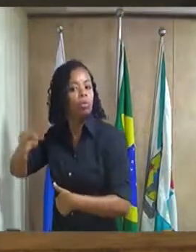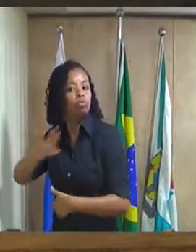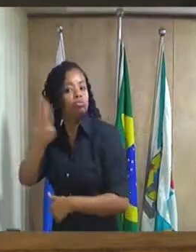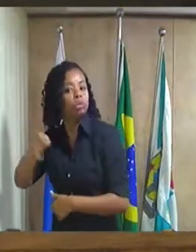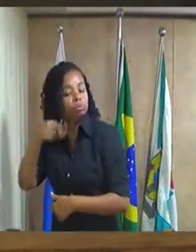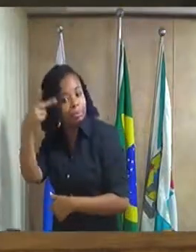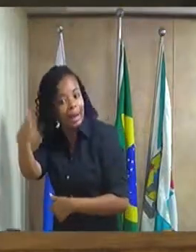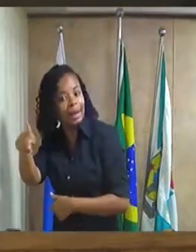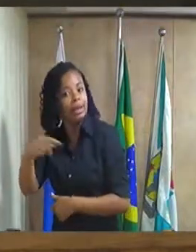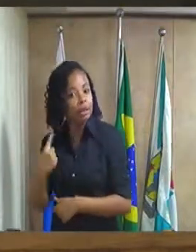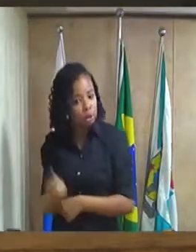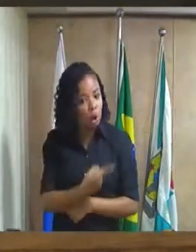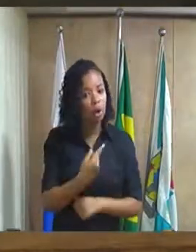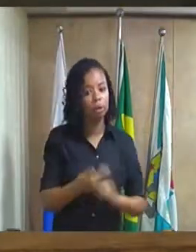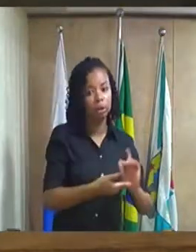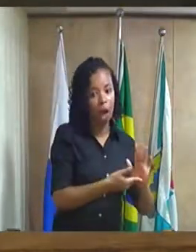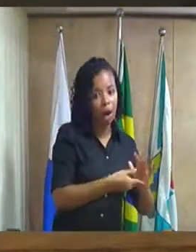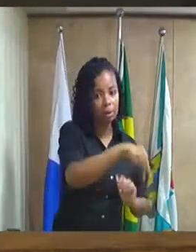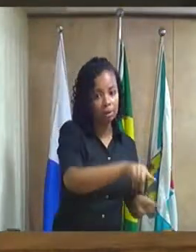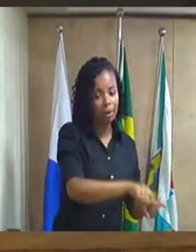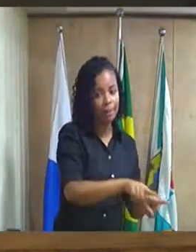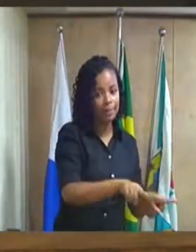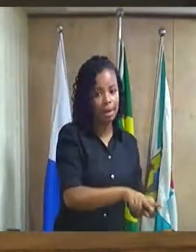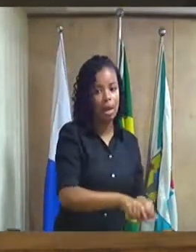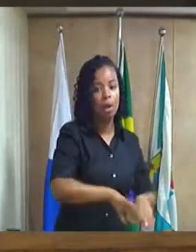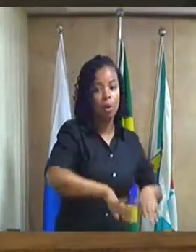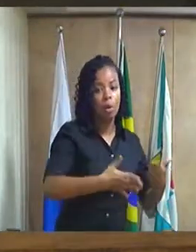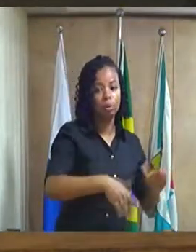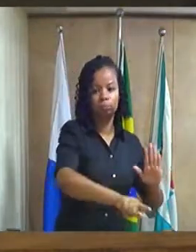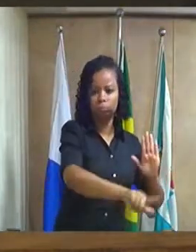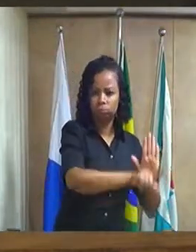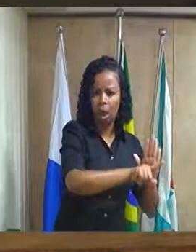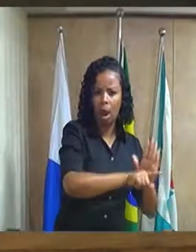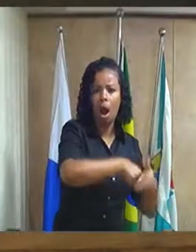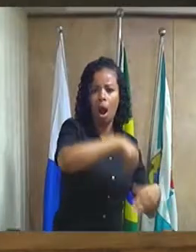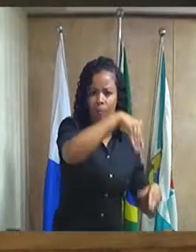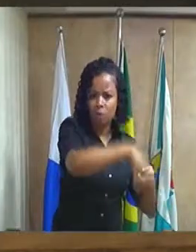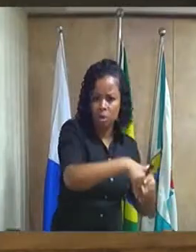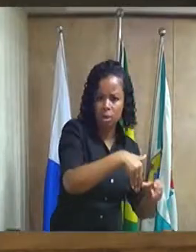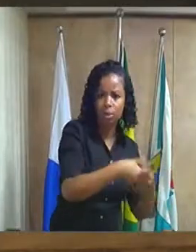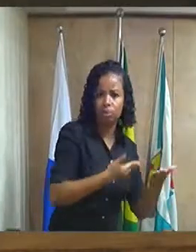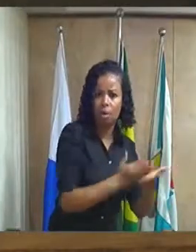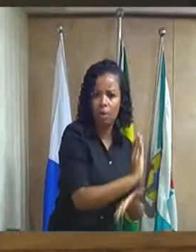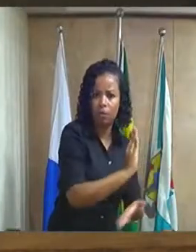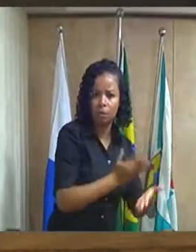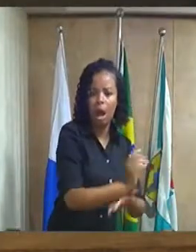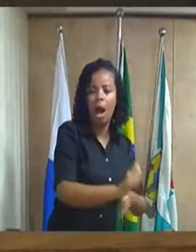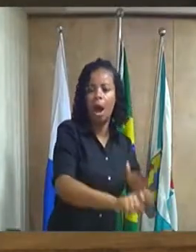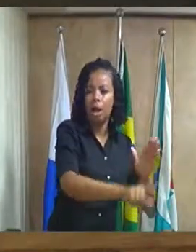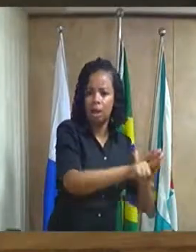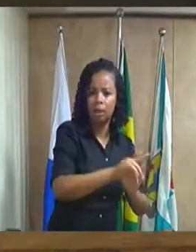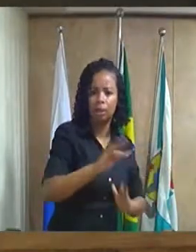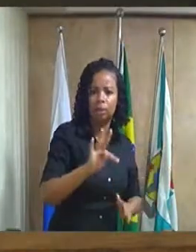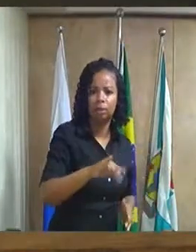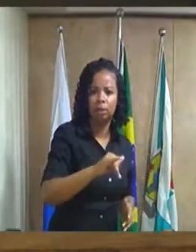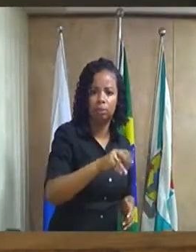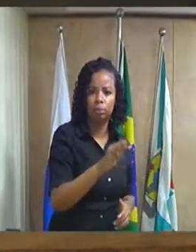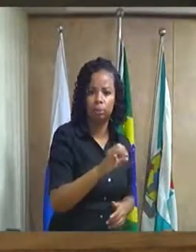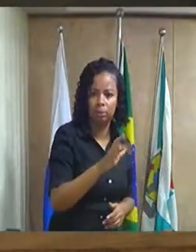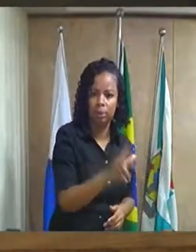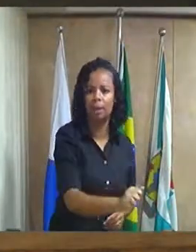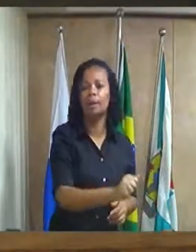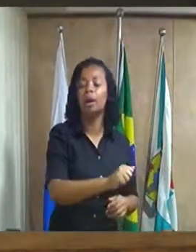de casa ao aprovarmos a lei da compensação tributária ou seja os os